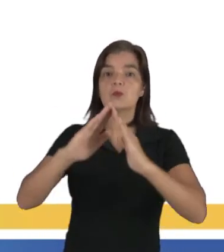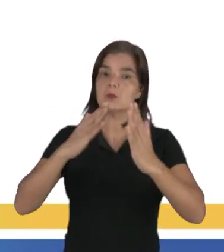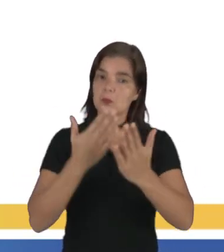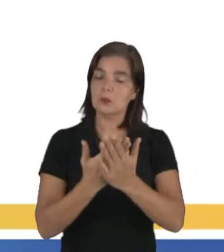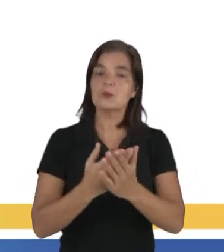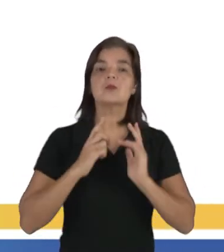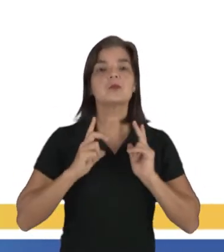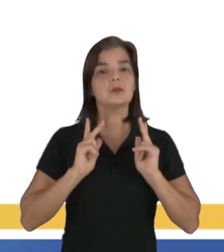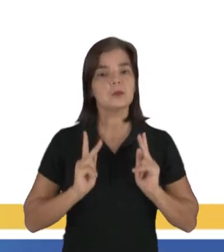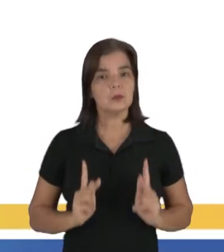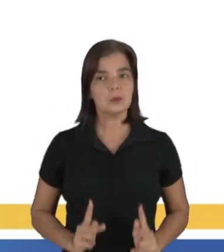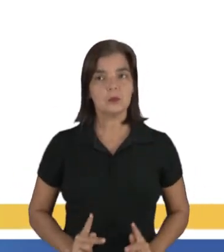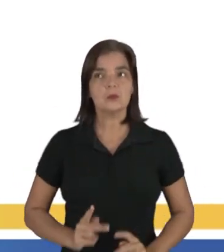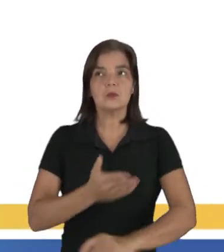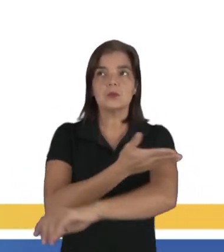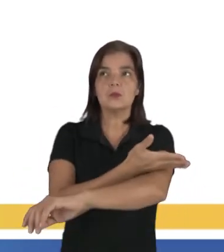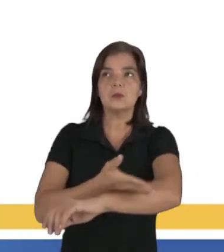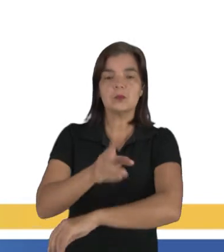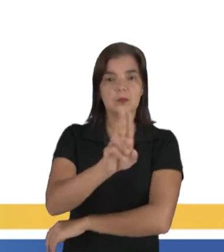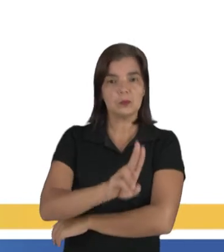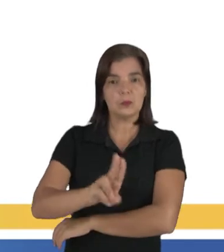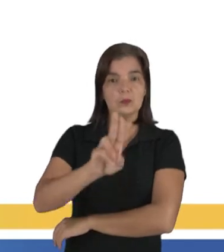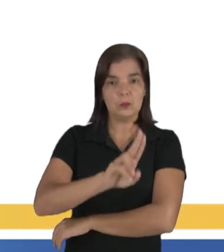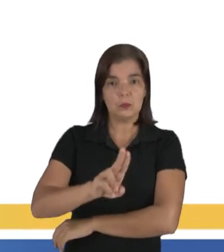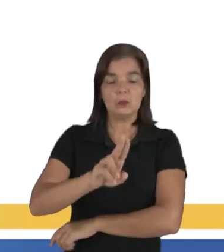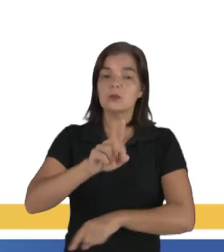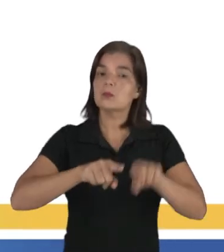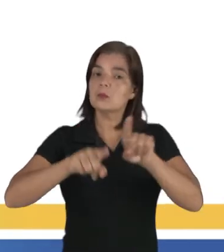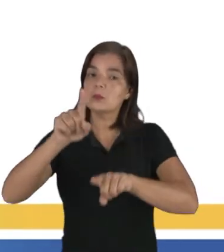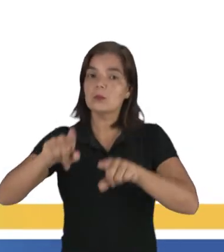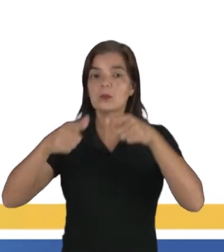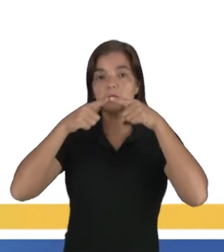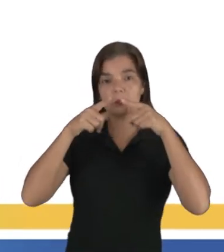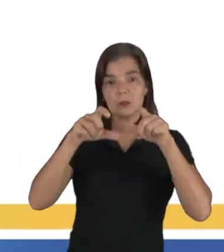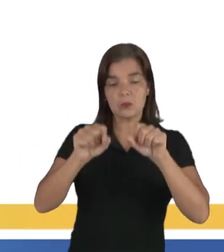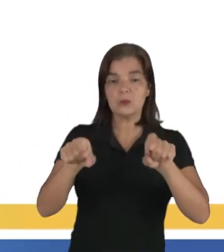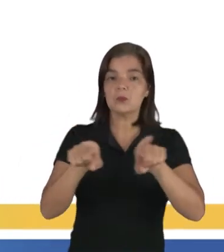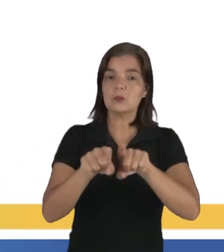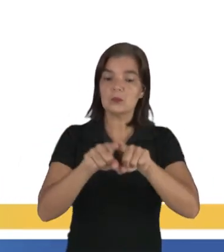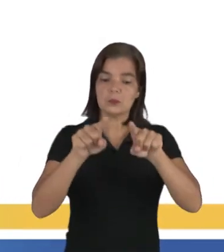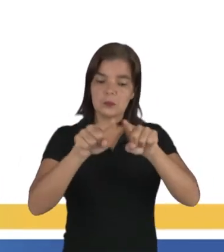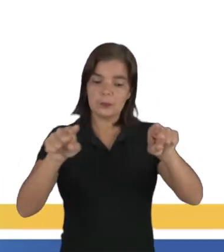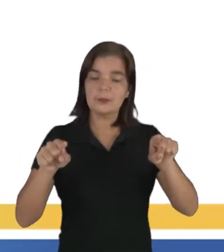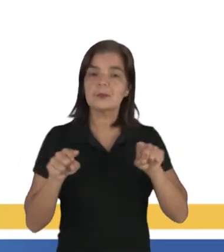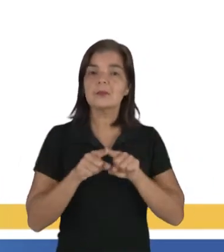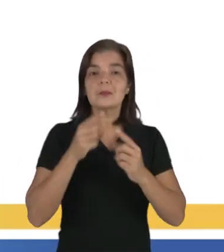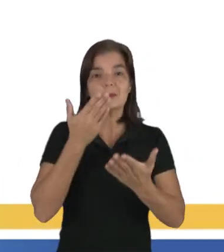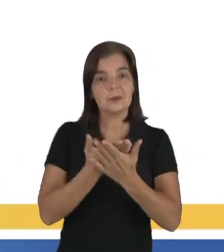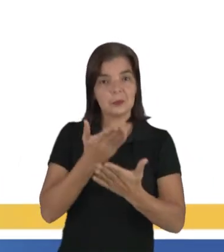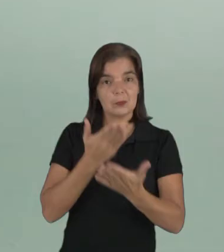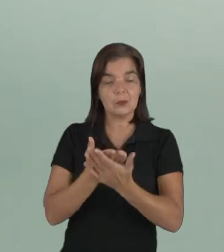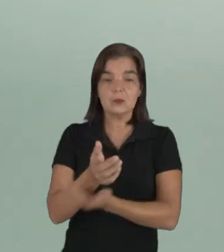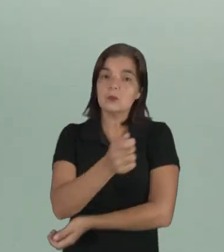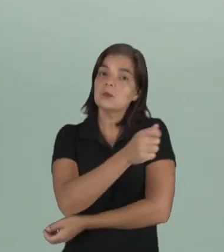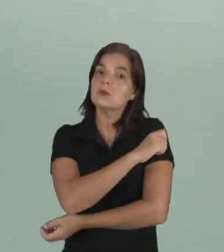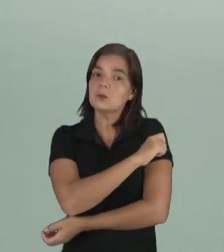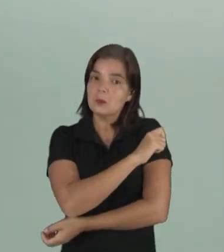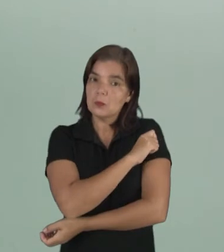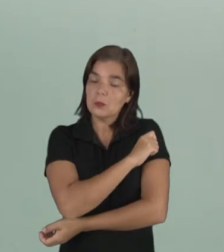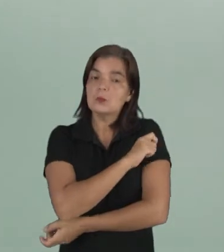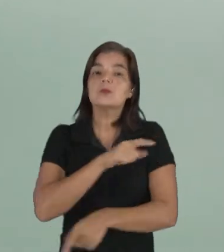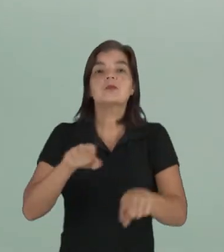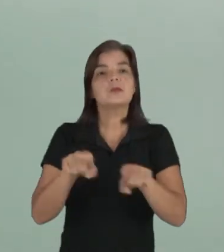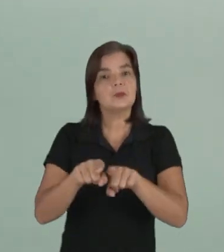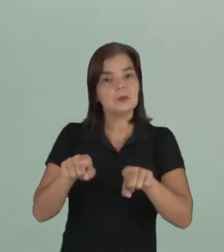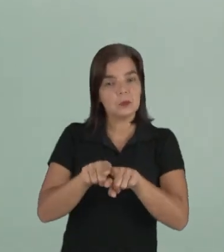posicionamento, costuma usar uma variante linguística. Ela, quando está na sala de aula com os seus alunos, ela